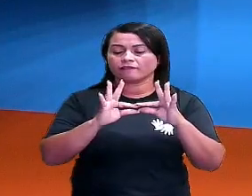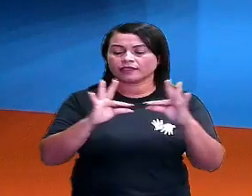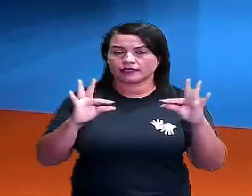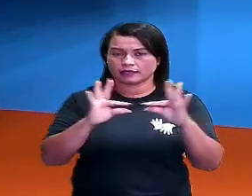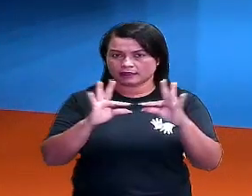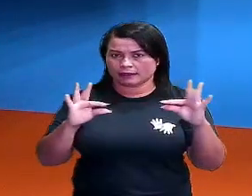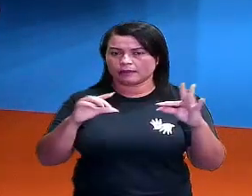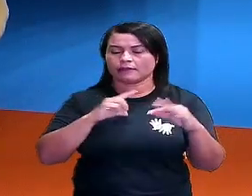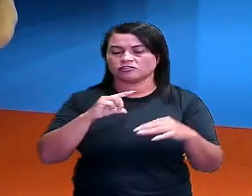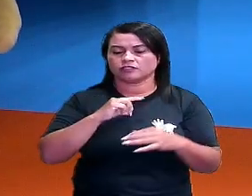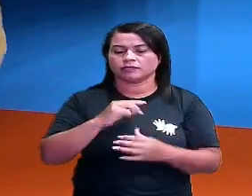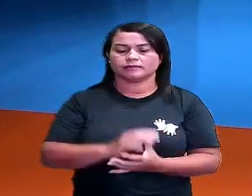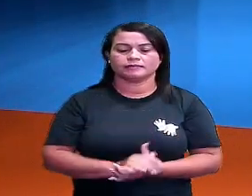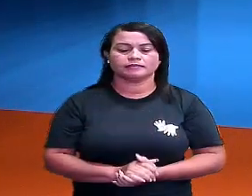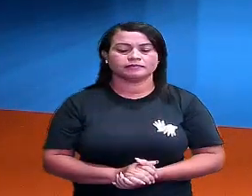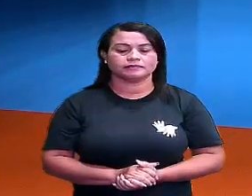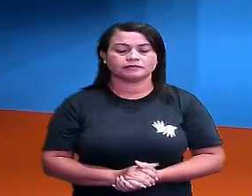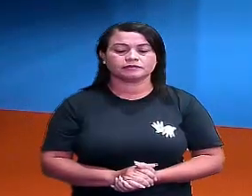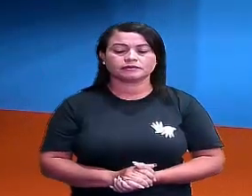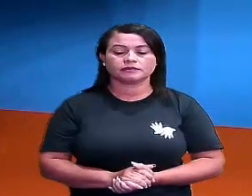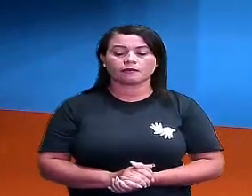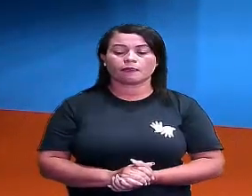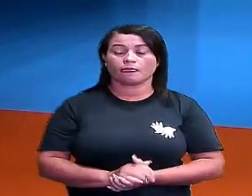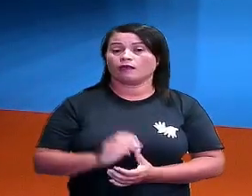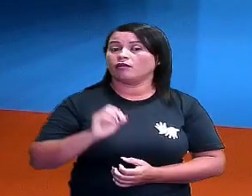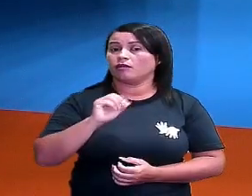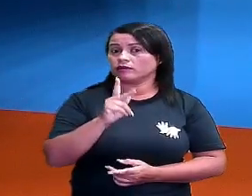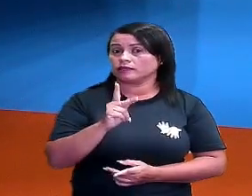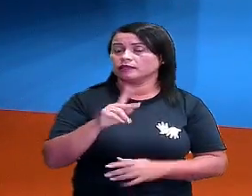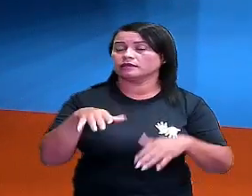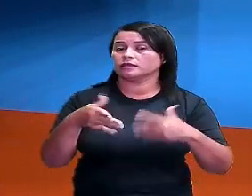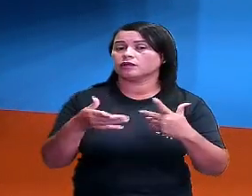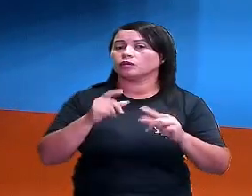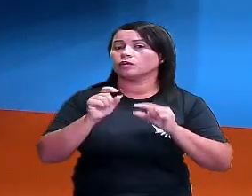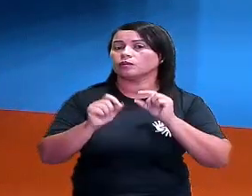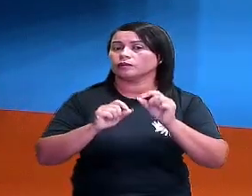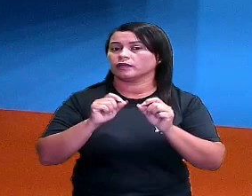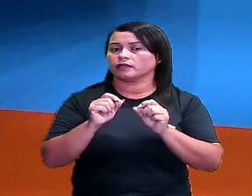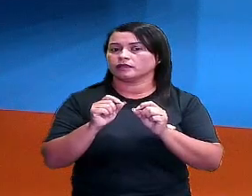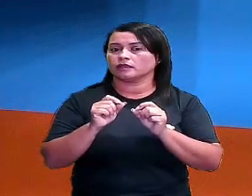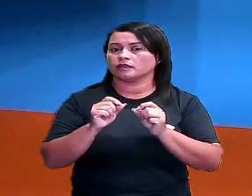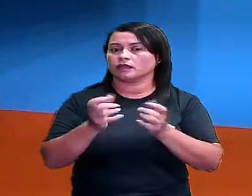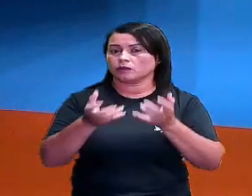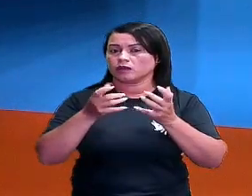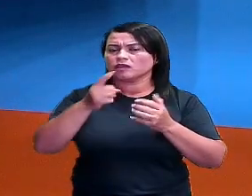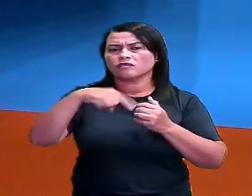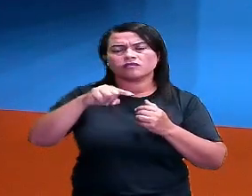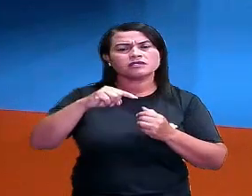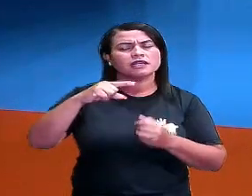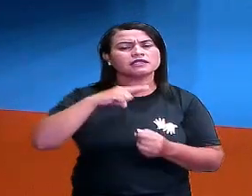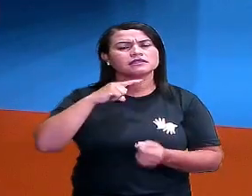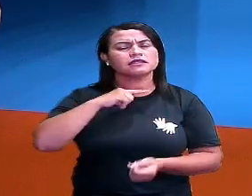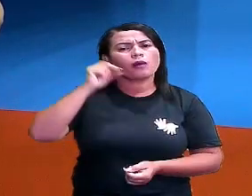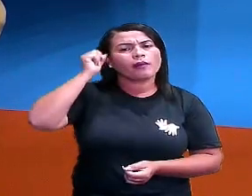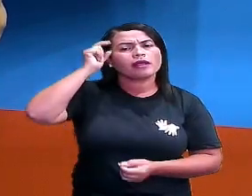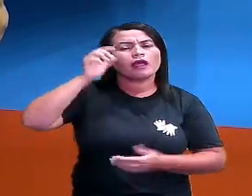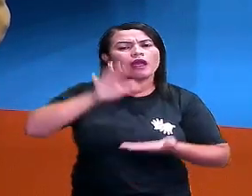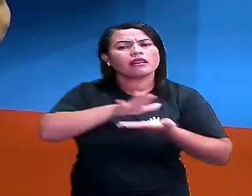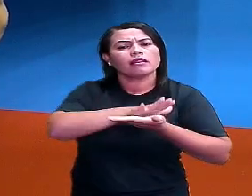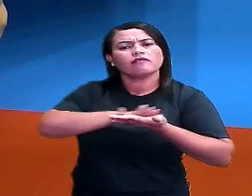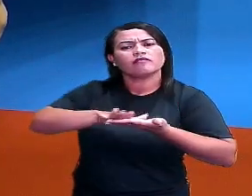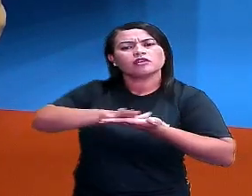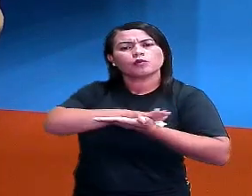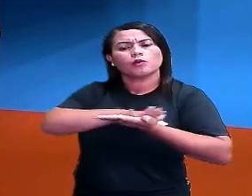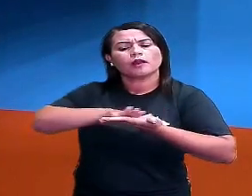né? Mas ela é tridimensional, ok? Então, é... Mas eu quero que vocês tenham a ideia de figura plana